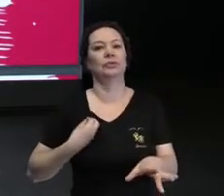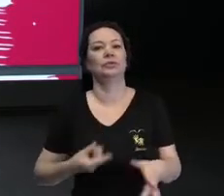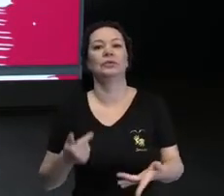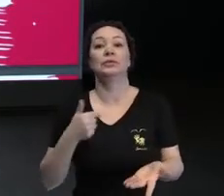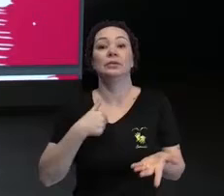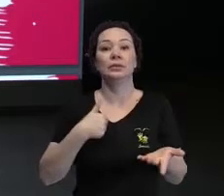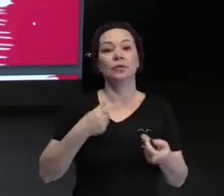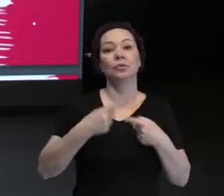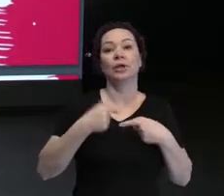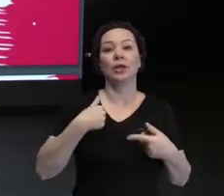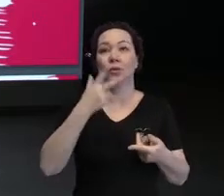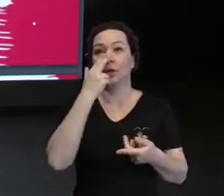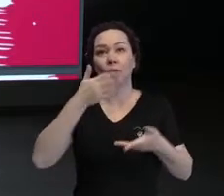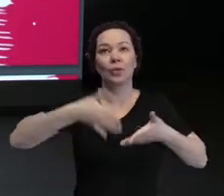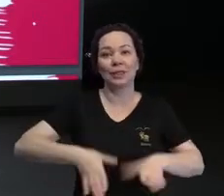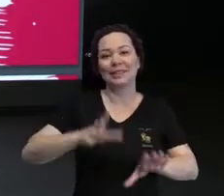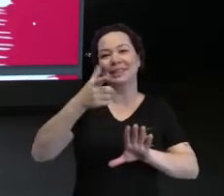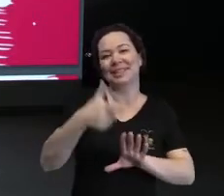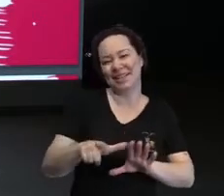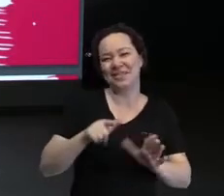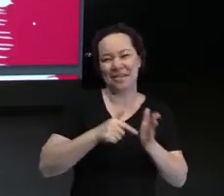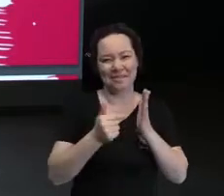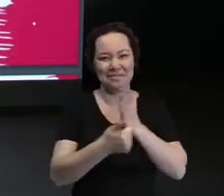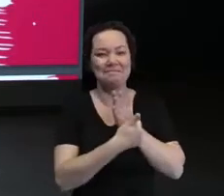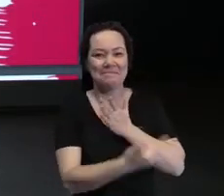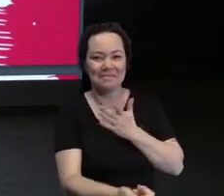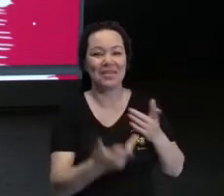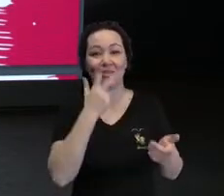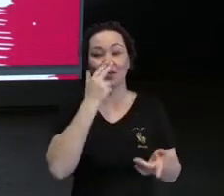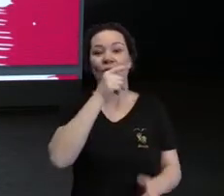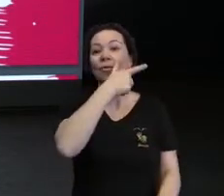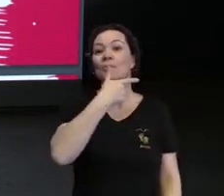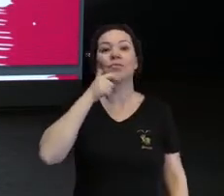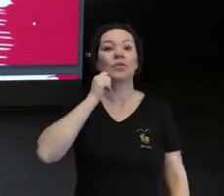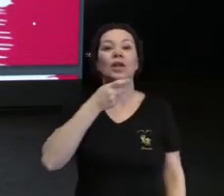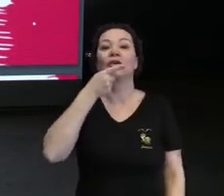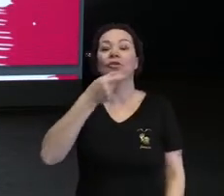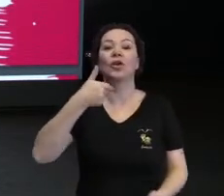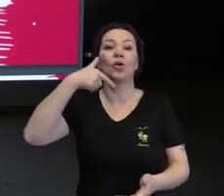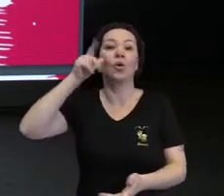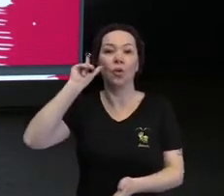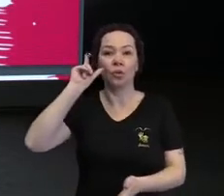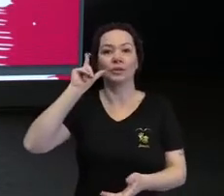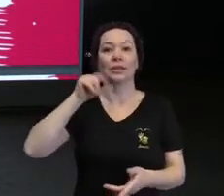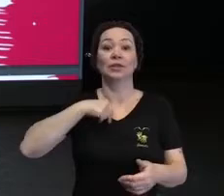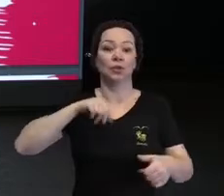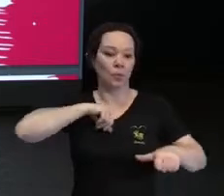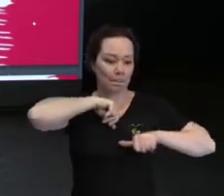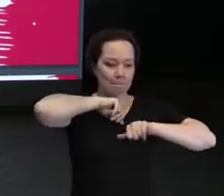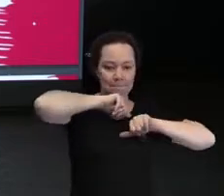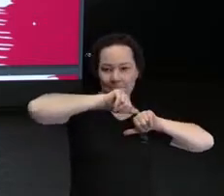renasci. Eu vou usar o que você falou ontem, tá, Alex? Que você falou da sua conversão.